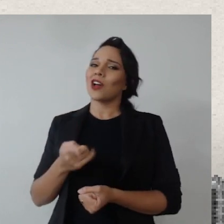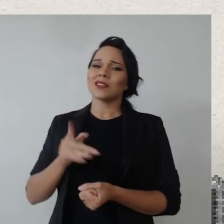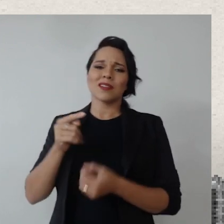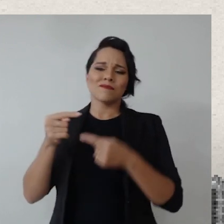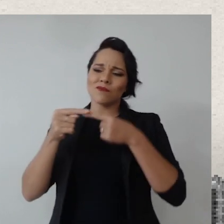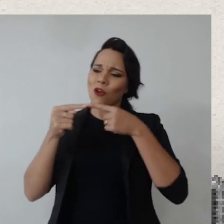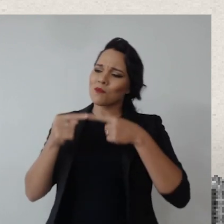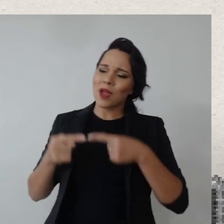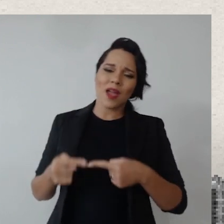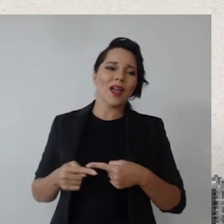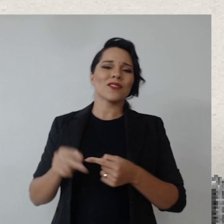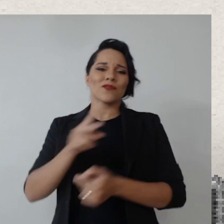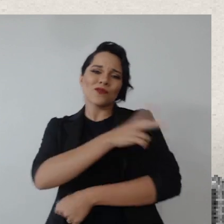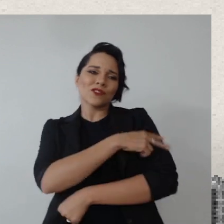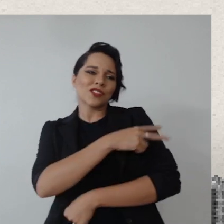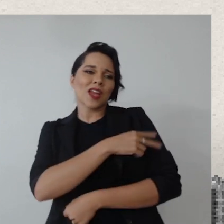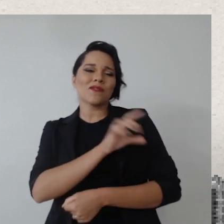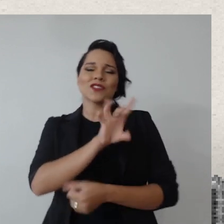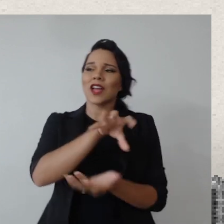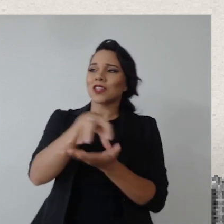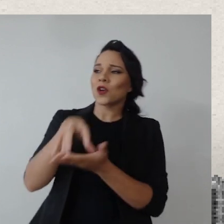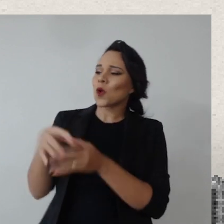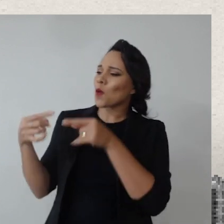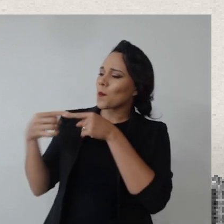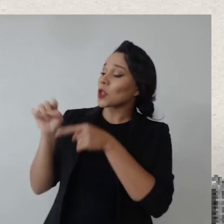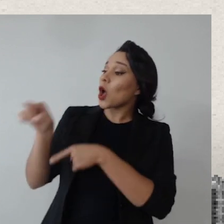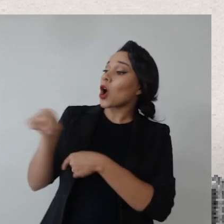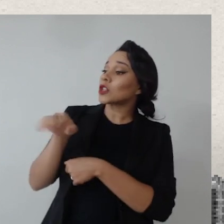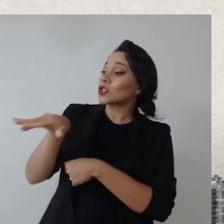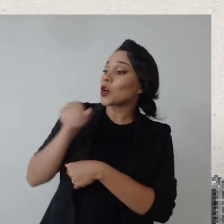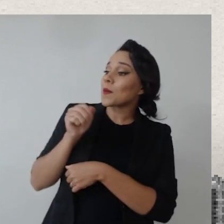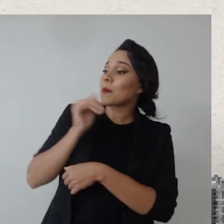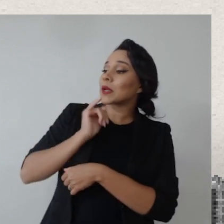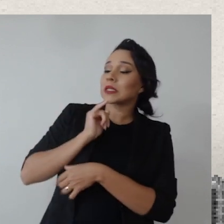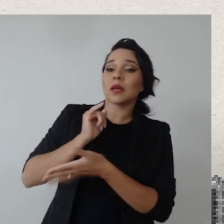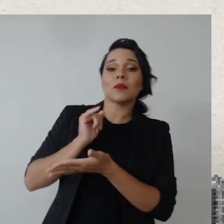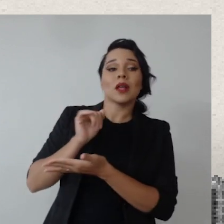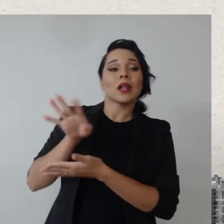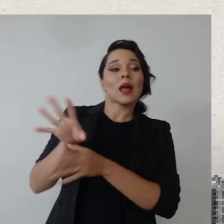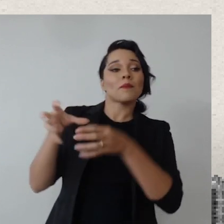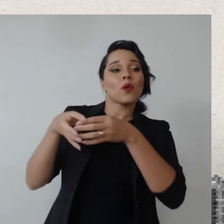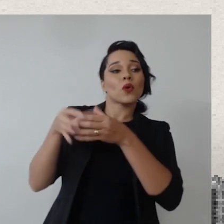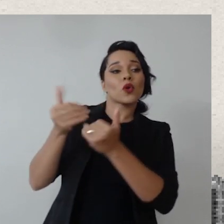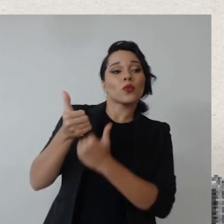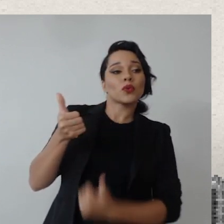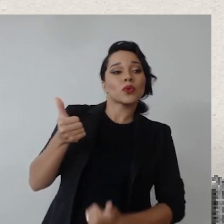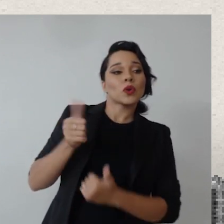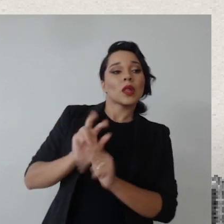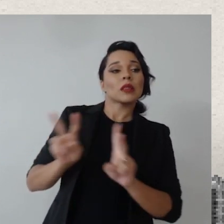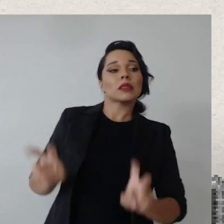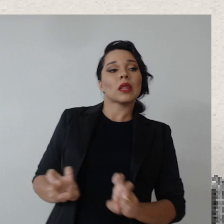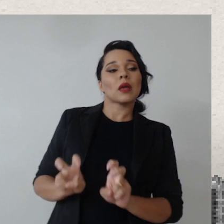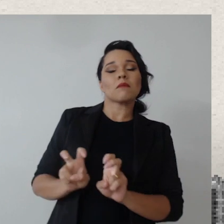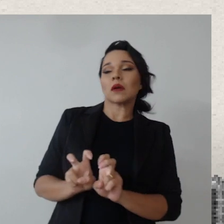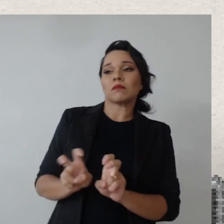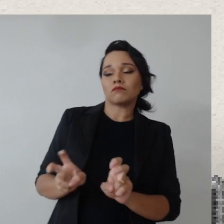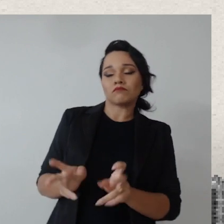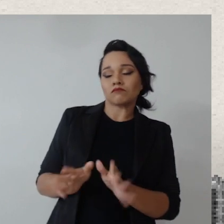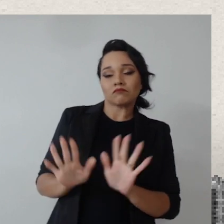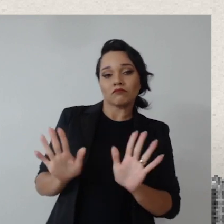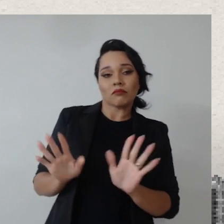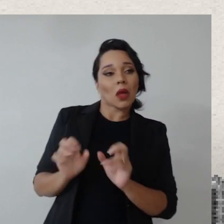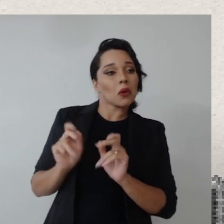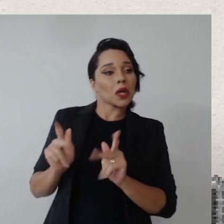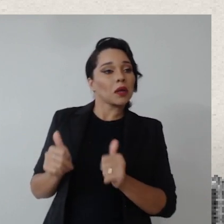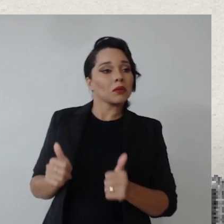só de alguns acertos políticos ali com os chefes de cada unidade, a gente vai abrir uma chamada, por exemplo, para um subgrupo temático do tema tal,